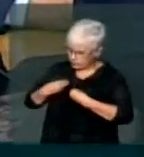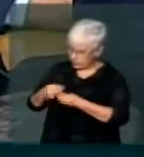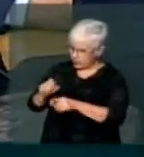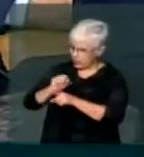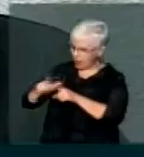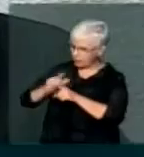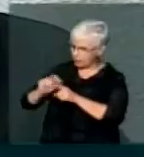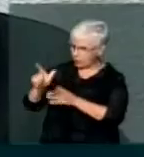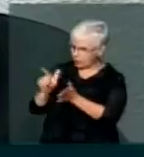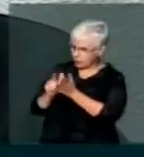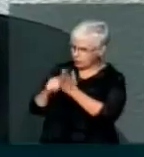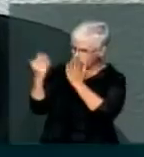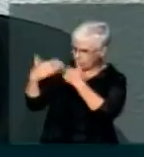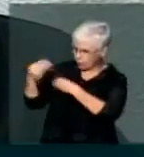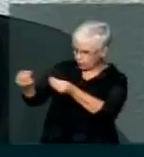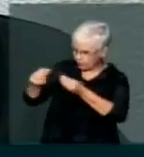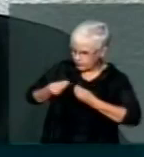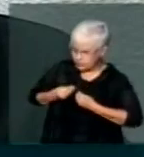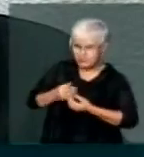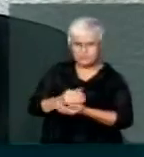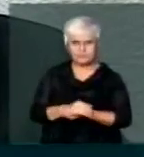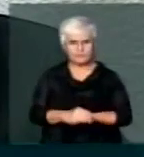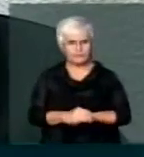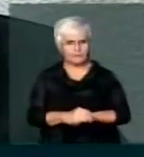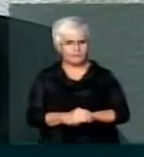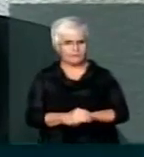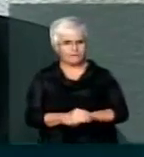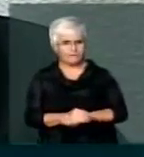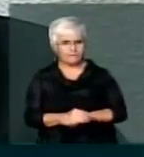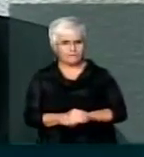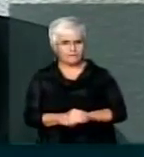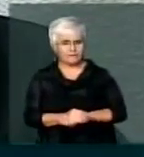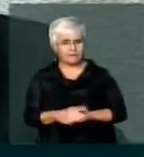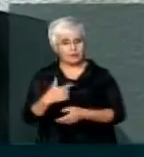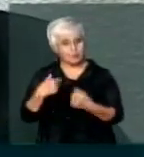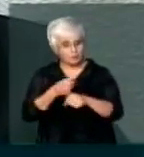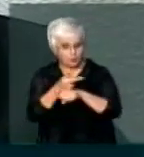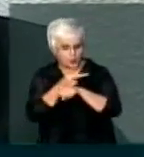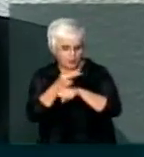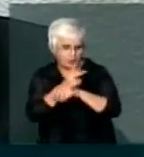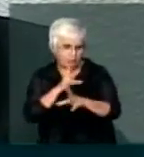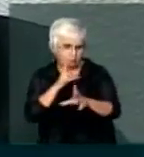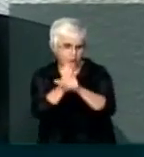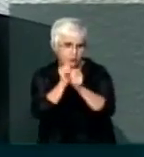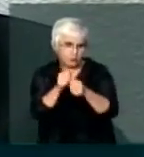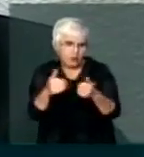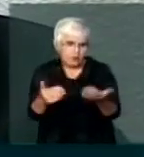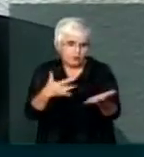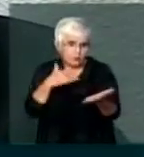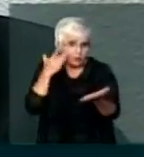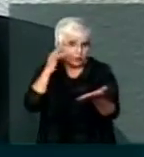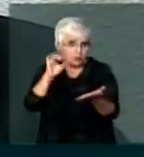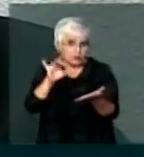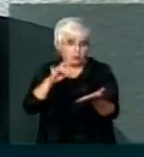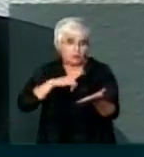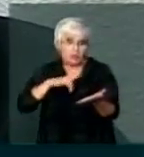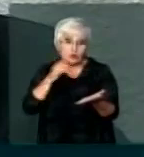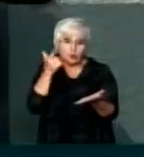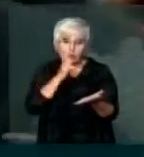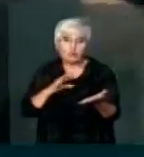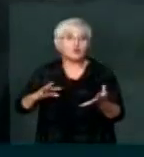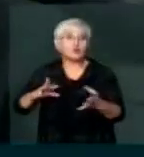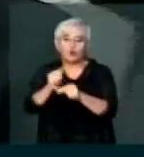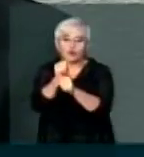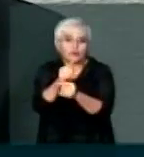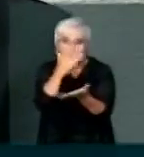CPMI? No tempo que o senhor morou lá? Teria que levantar. Isso aí, não sei se eu tenho todos os comprovantes. Ah, não